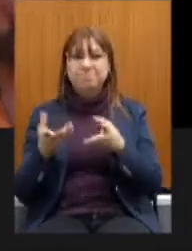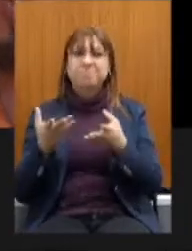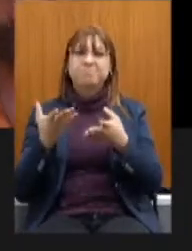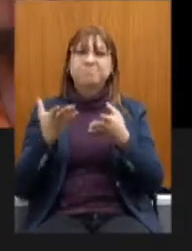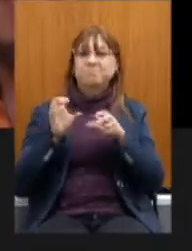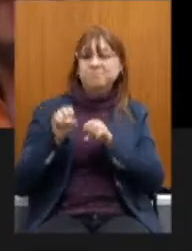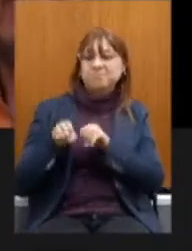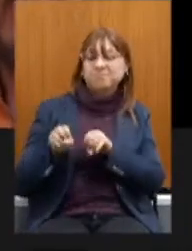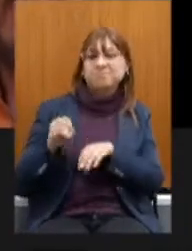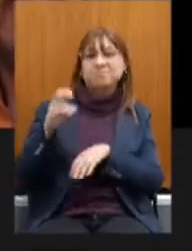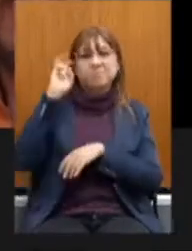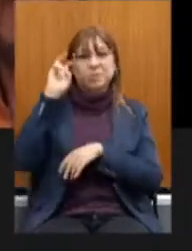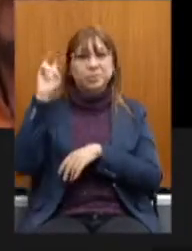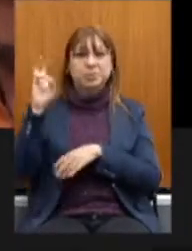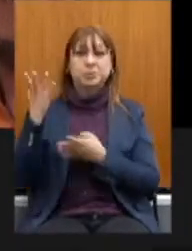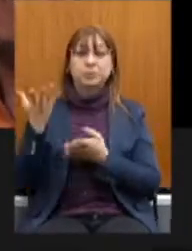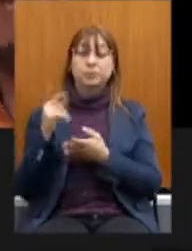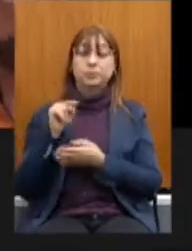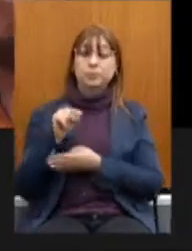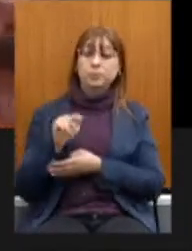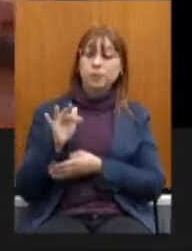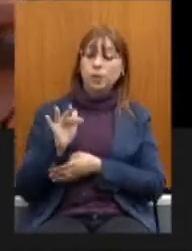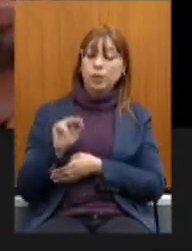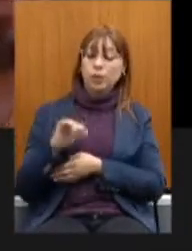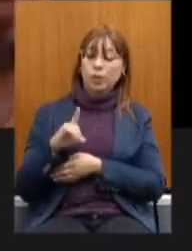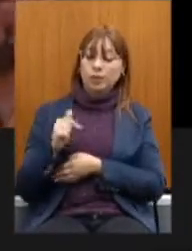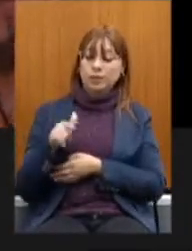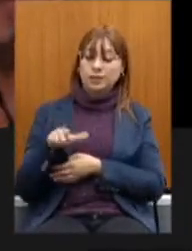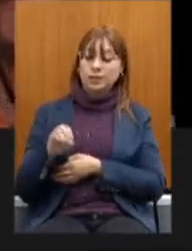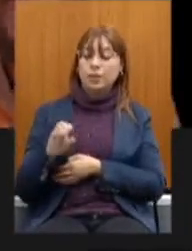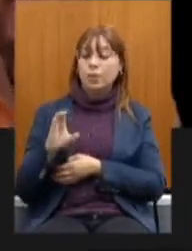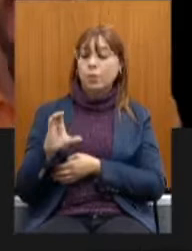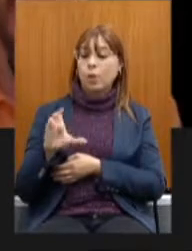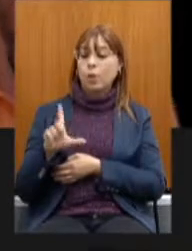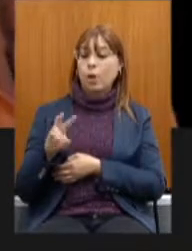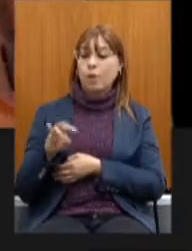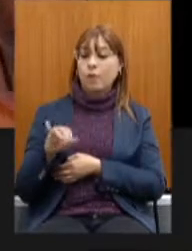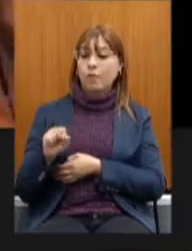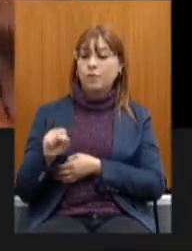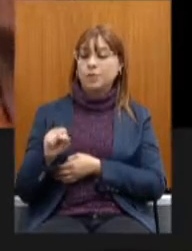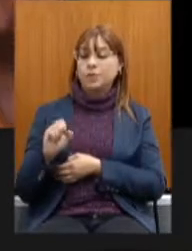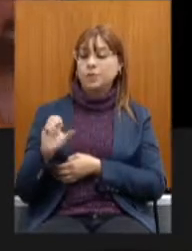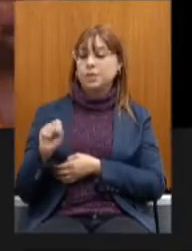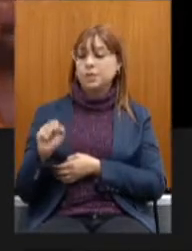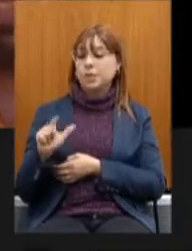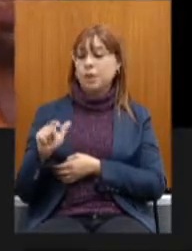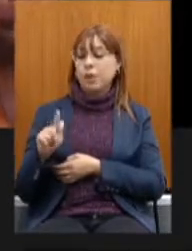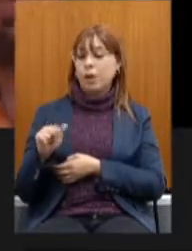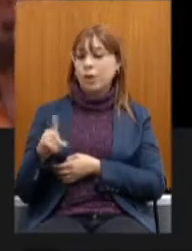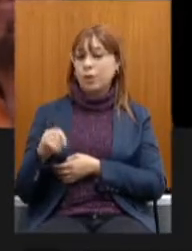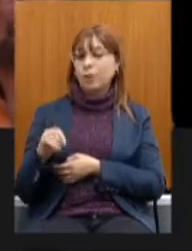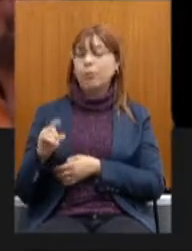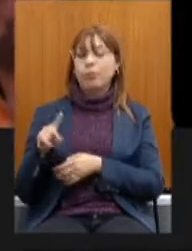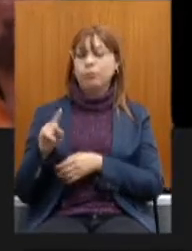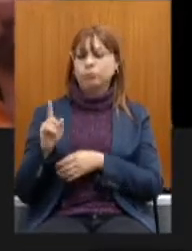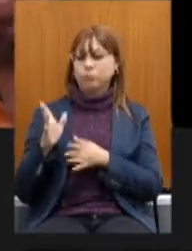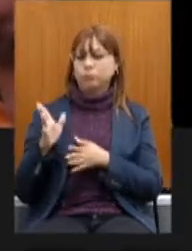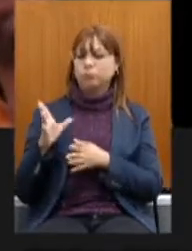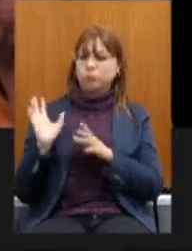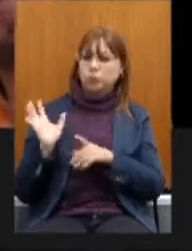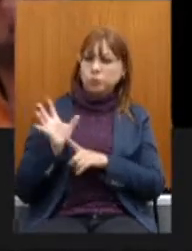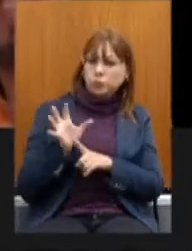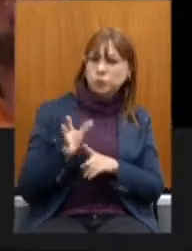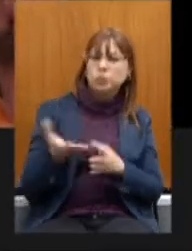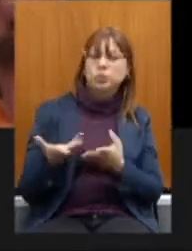Então, a Fundação Clóvis Salgado impacta mais de 600 mil pessoas por ano. Tudo bem que isso foi até 2019,